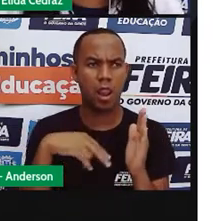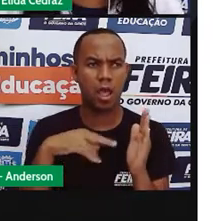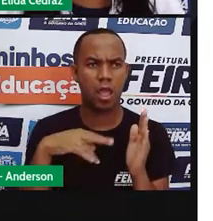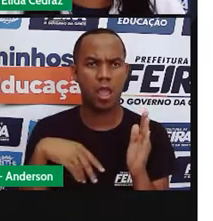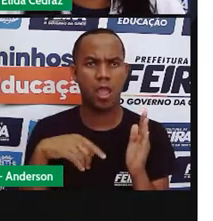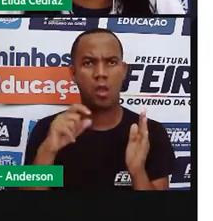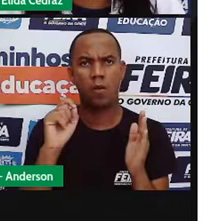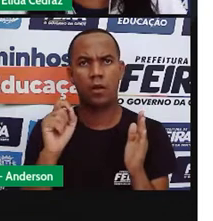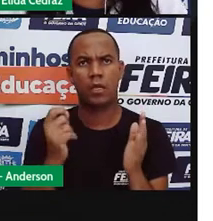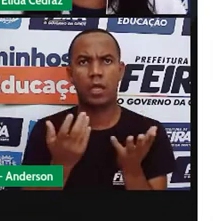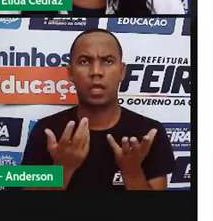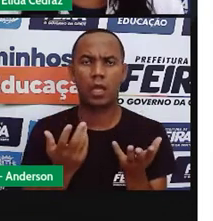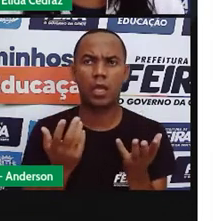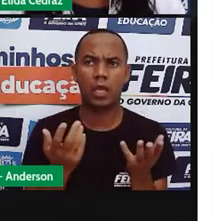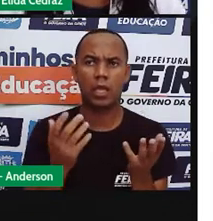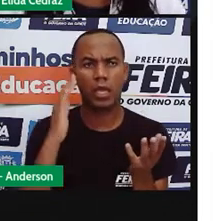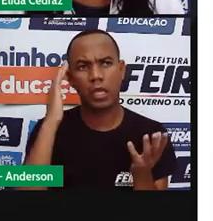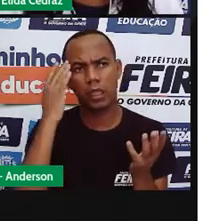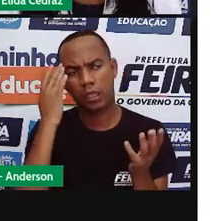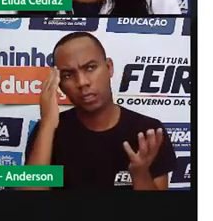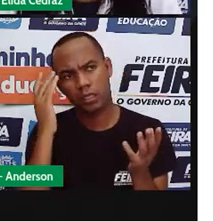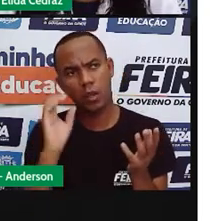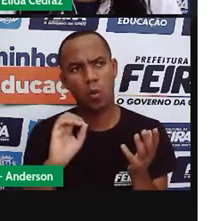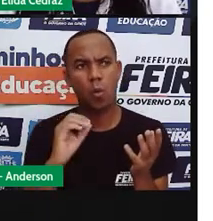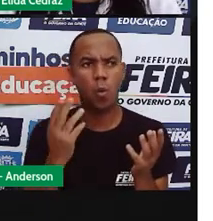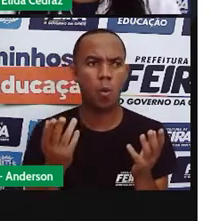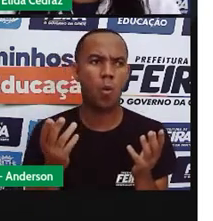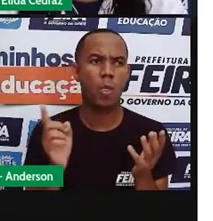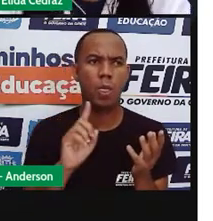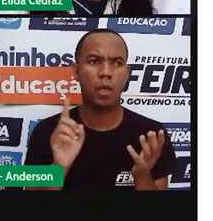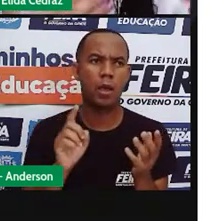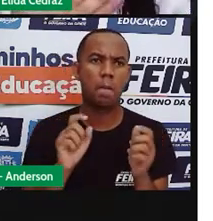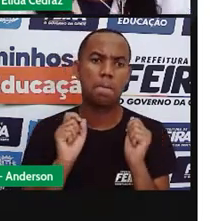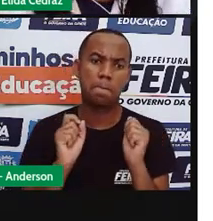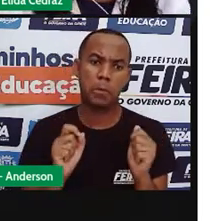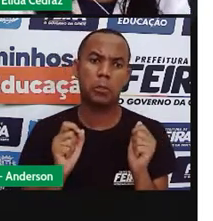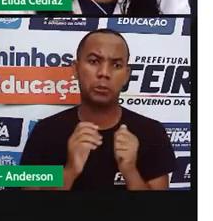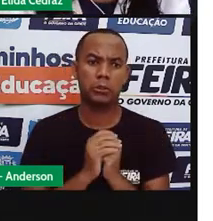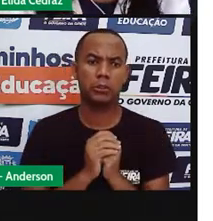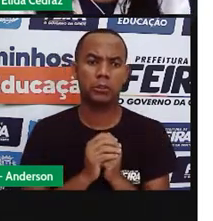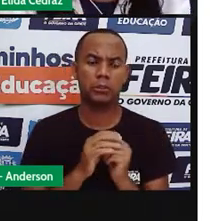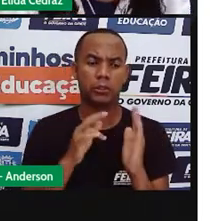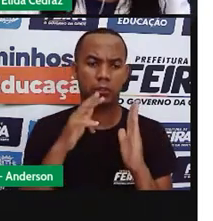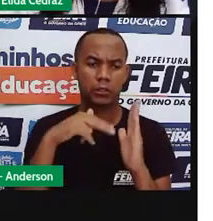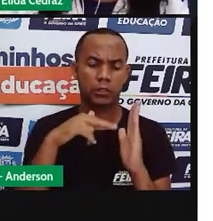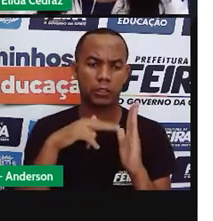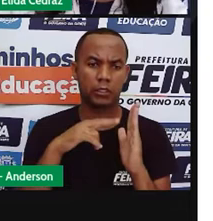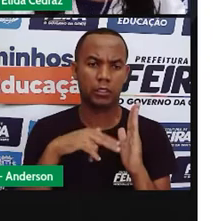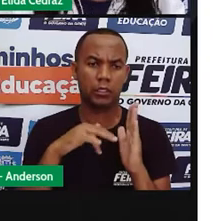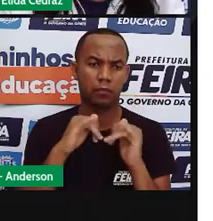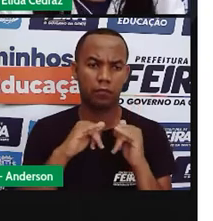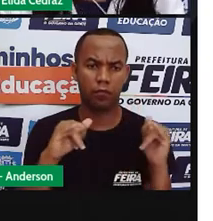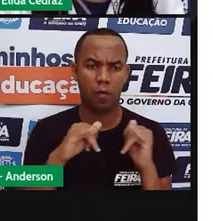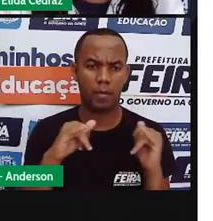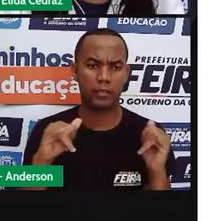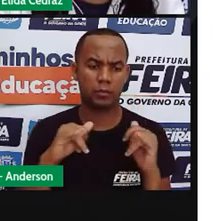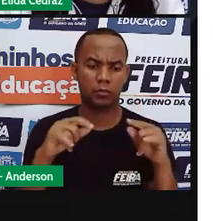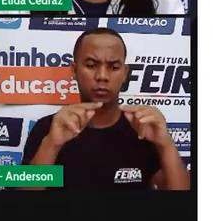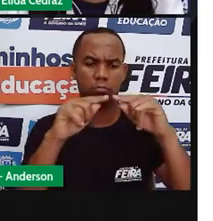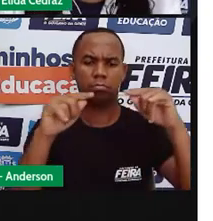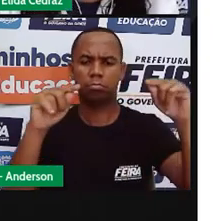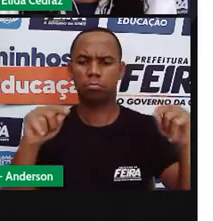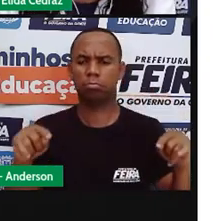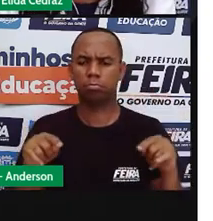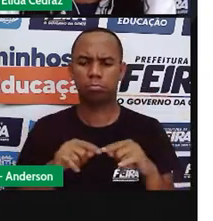quer, ou aquilo que for do nosso interesse. Então, eu posso ler a notícia da capa e torcer para uma outra página,